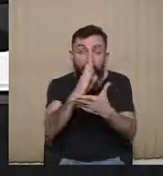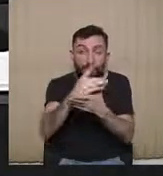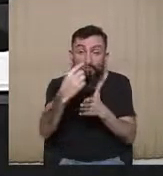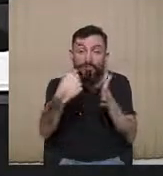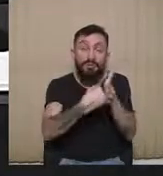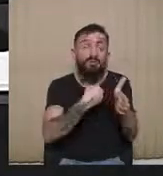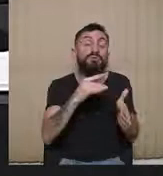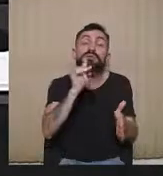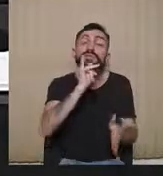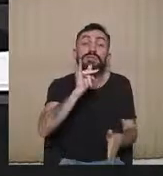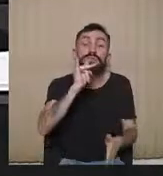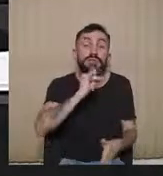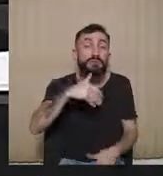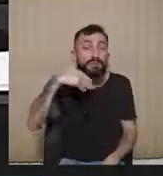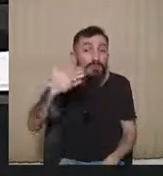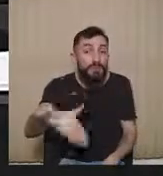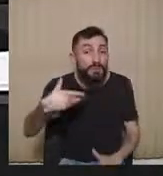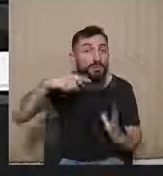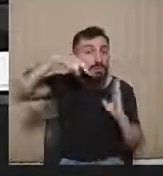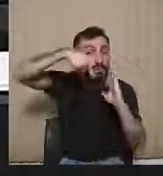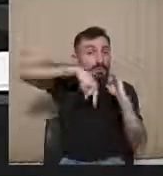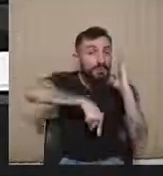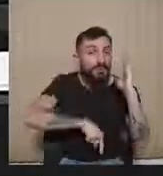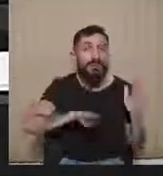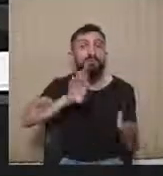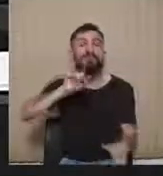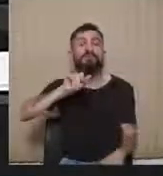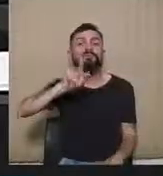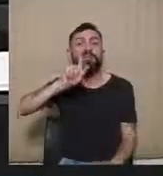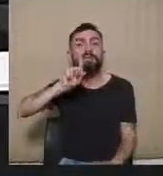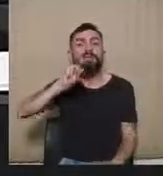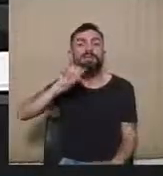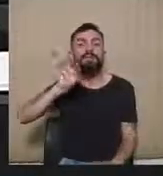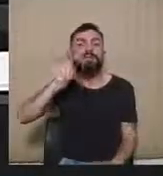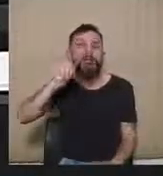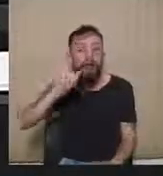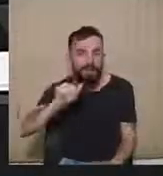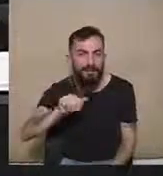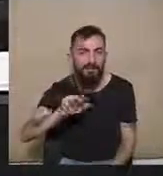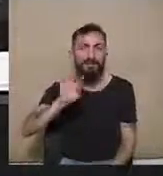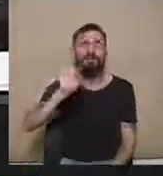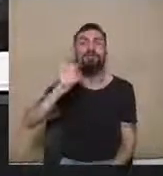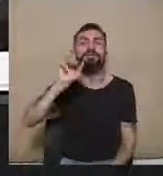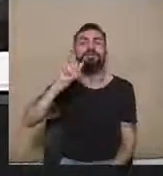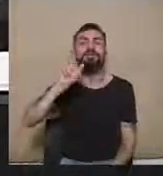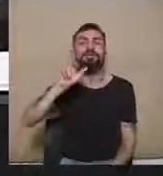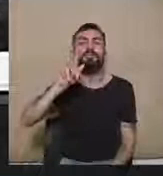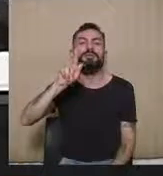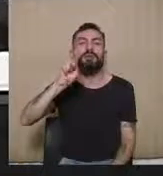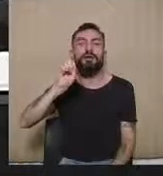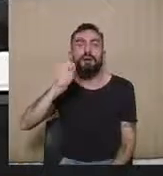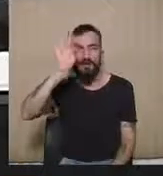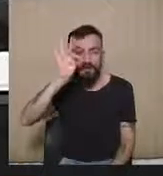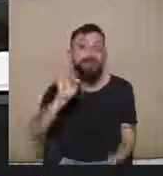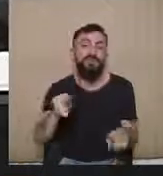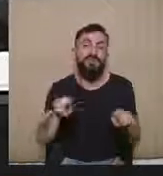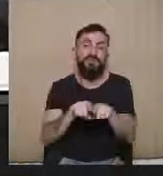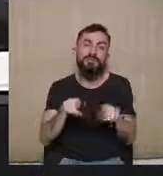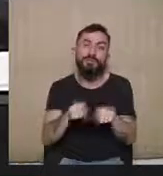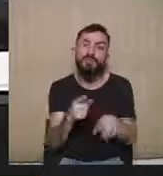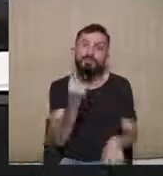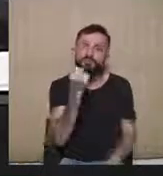data, nós temos micro-targeting, nós temos impulsionamento, nós temos esse sistema de